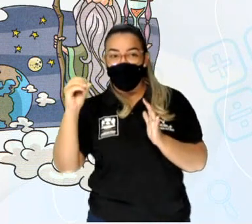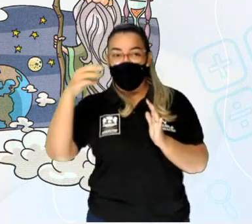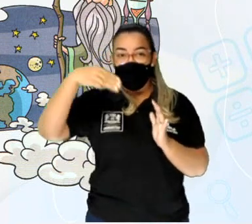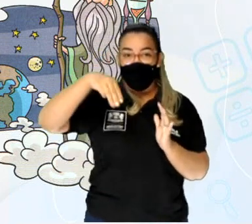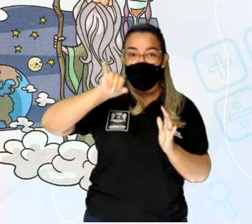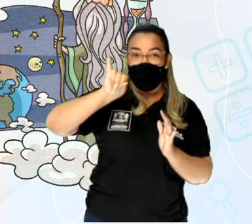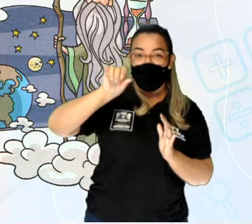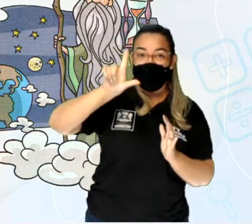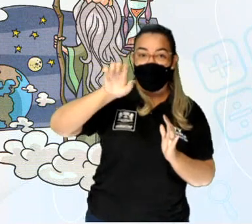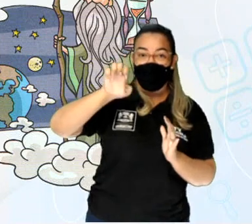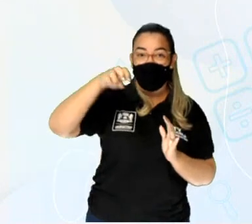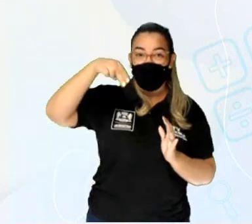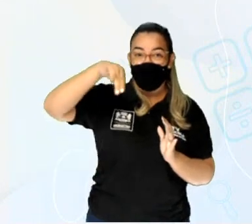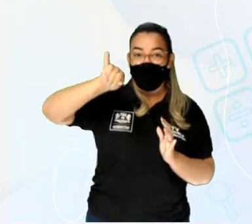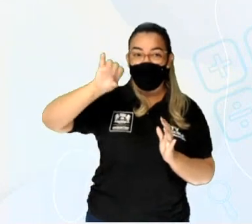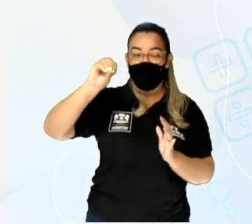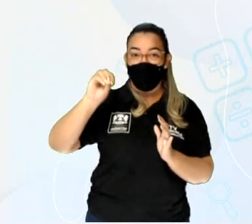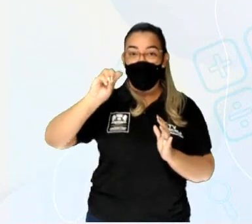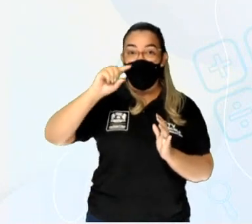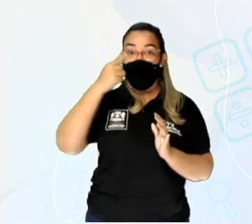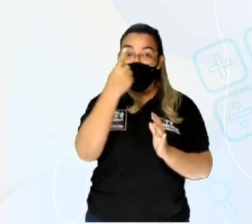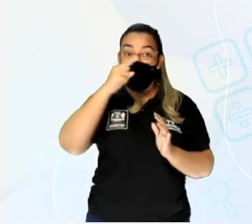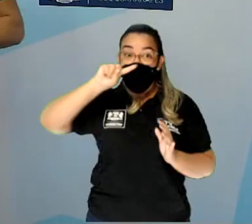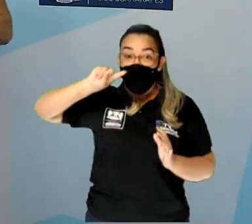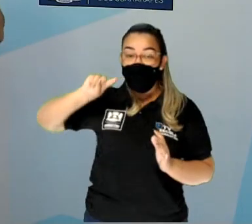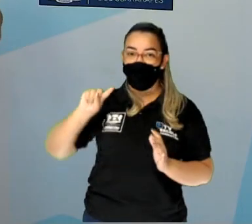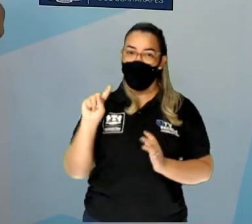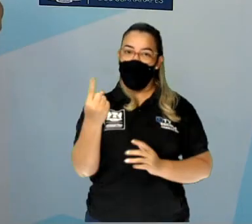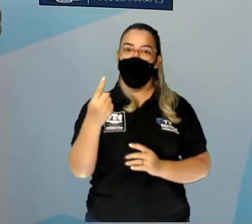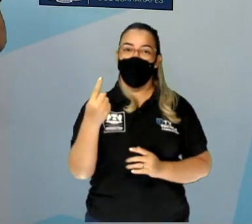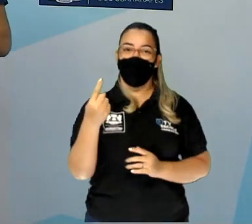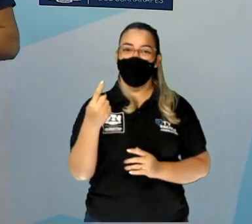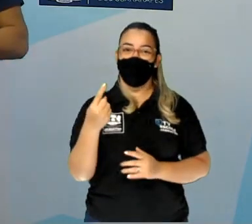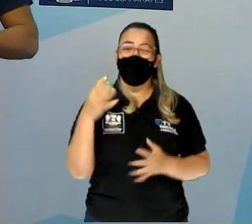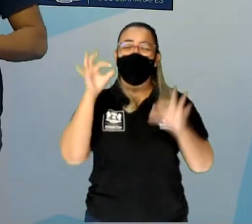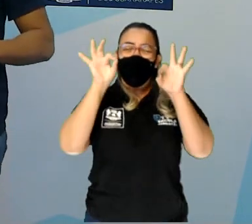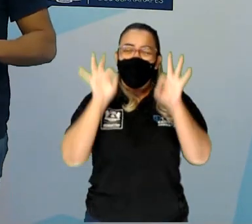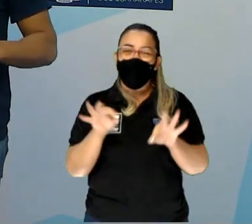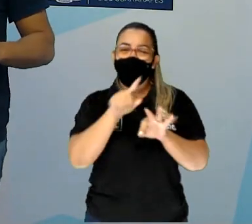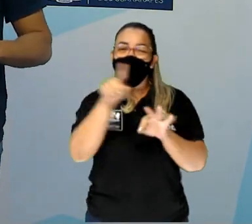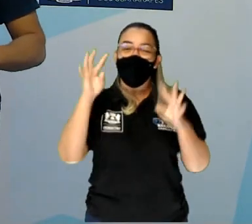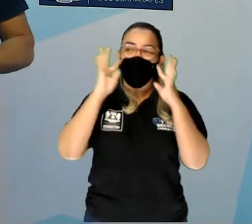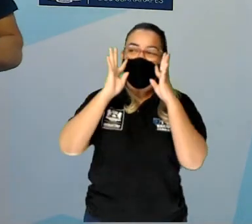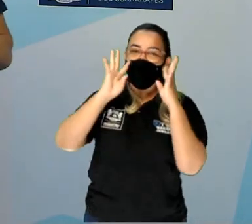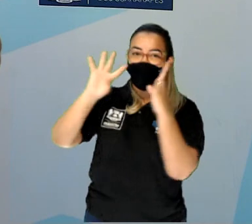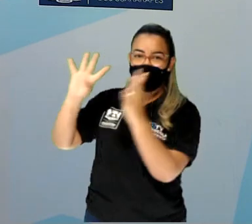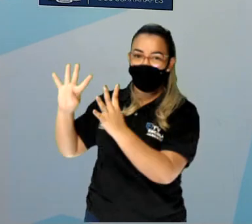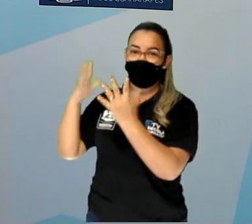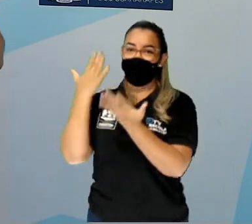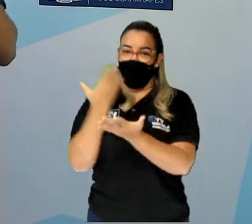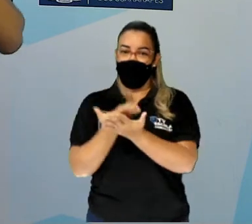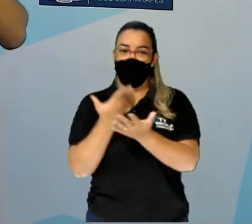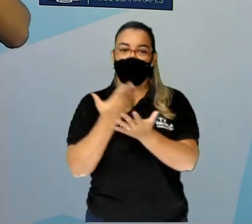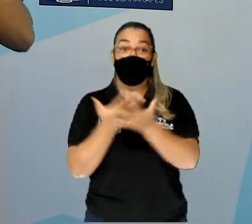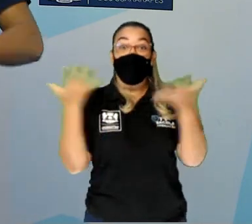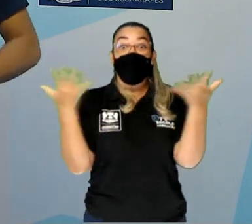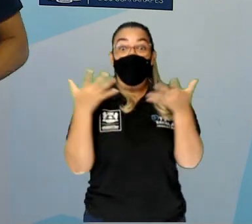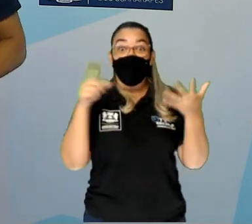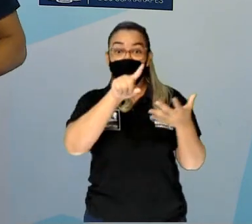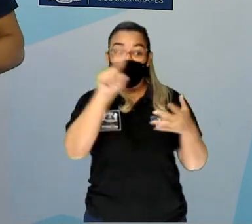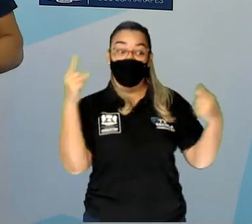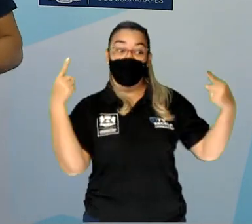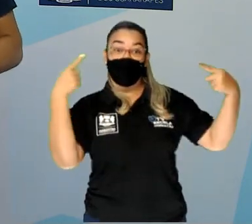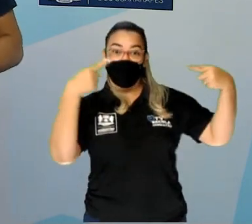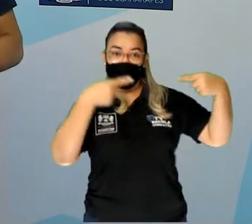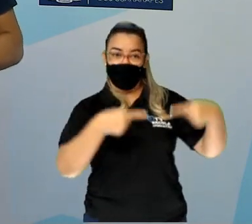Milênio, 1000 anos. Bom, eu tenho certeza que você prestou bastante atenção durante a aula. Agora é a sua vez